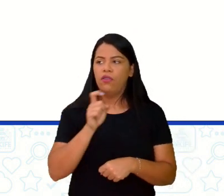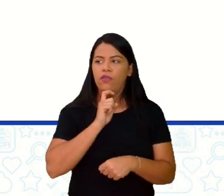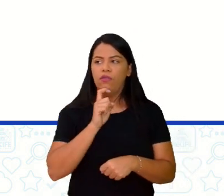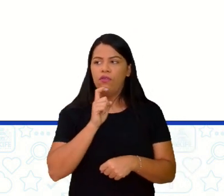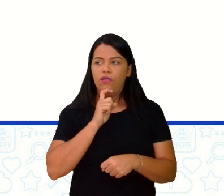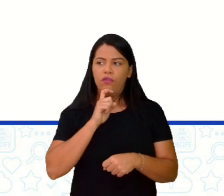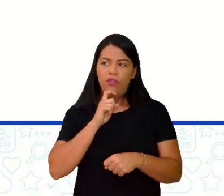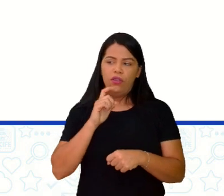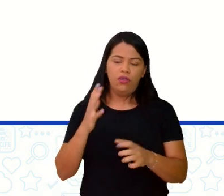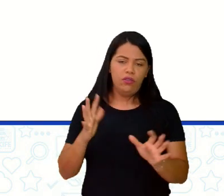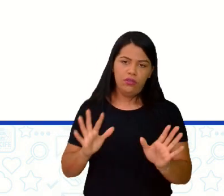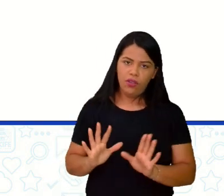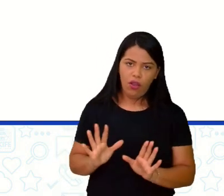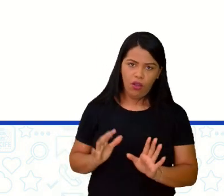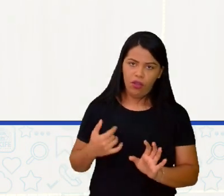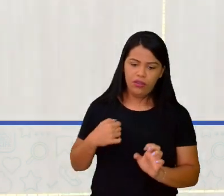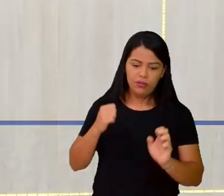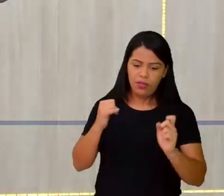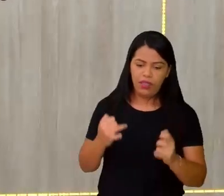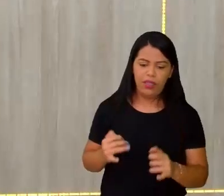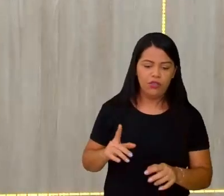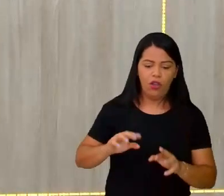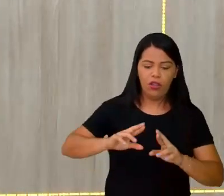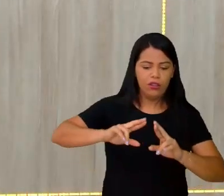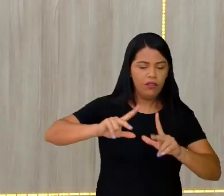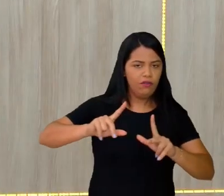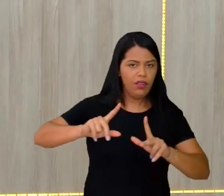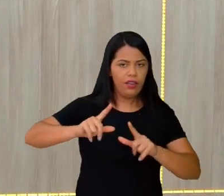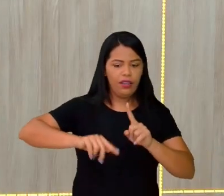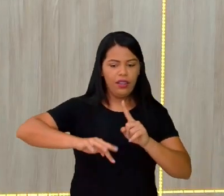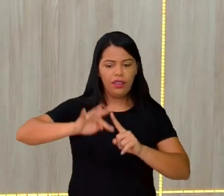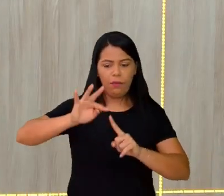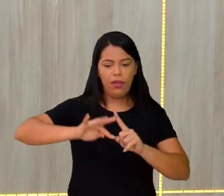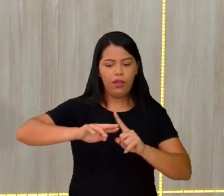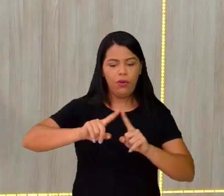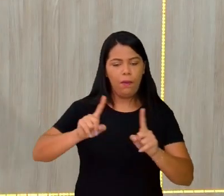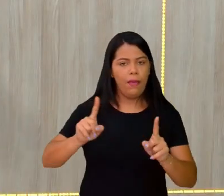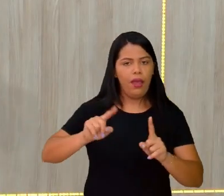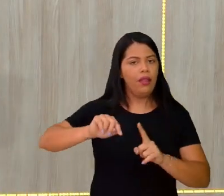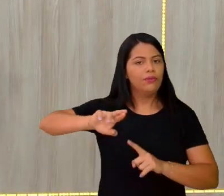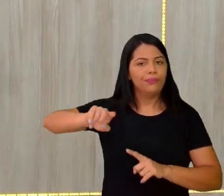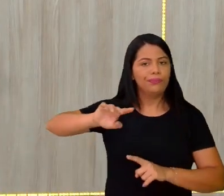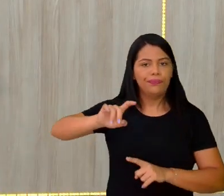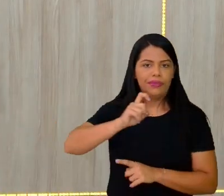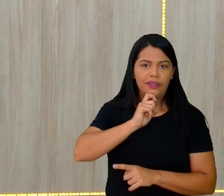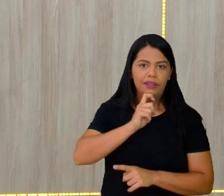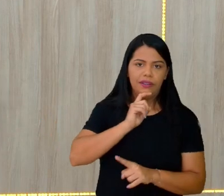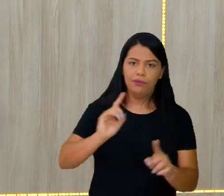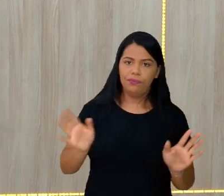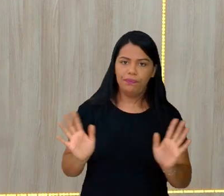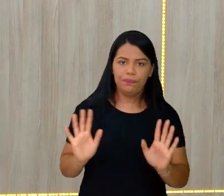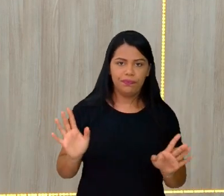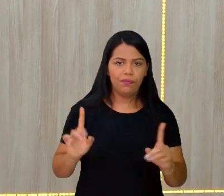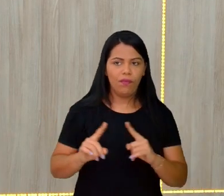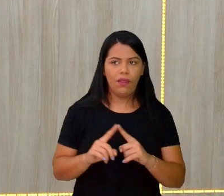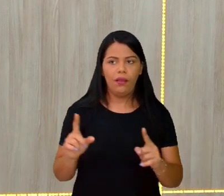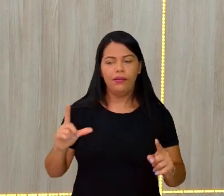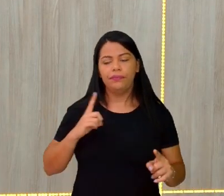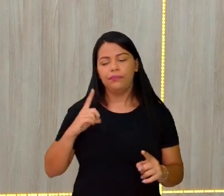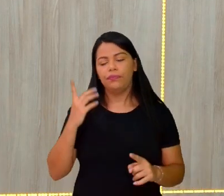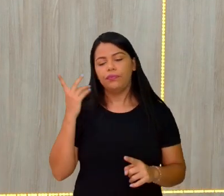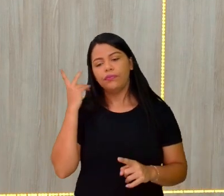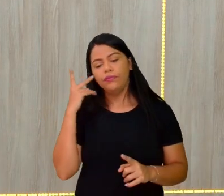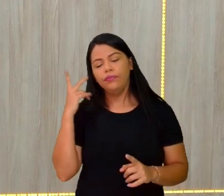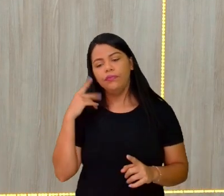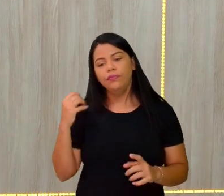modo de falar, né? Só a diferença de temperatura, tá? Com uma temperatura menor, tem a tendência de descer